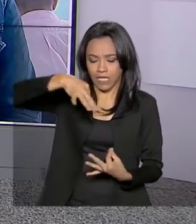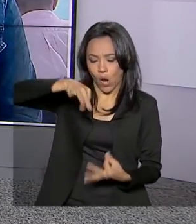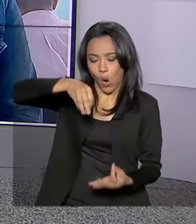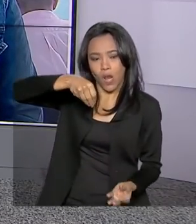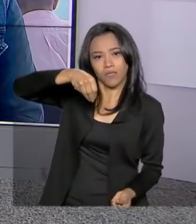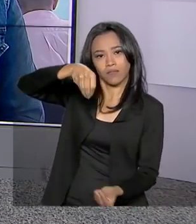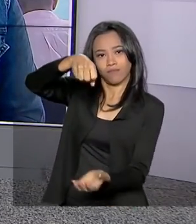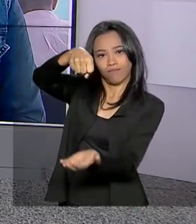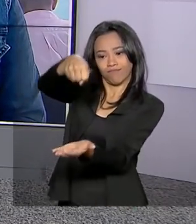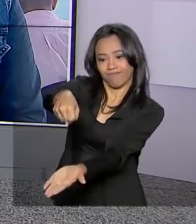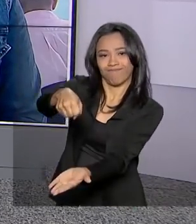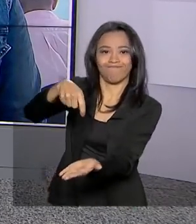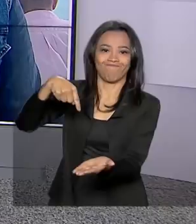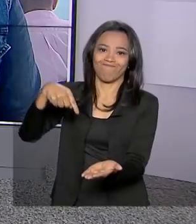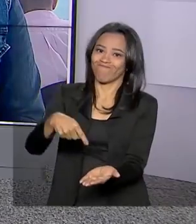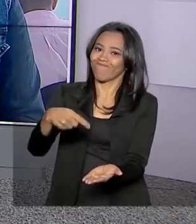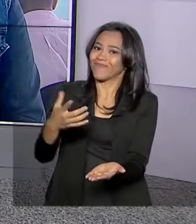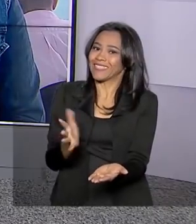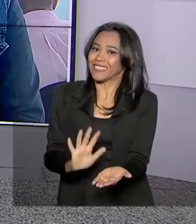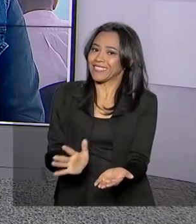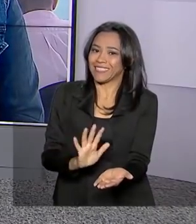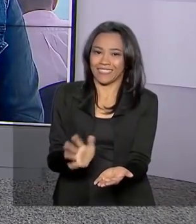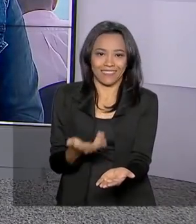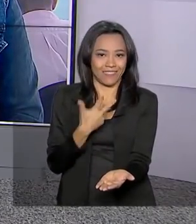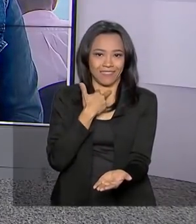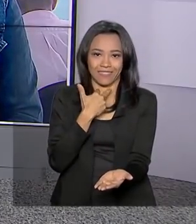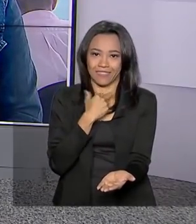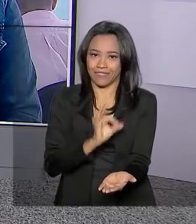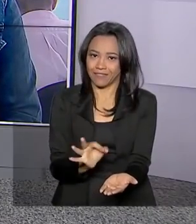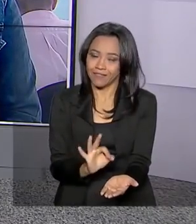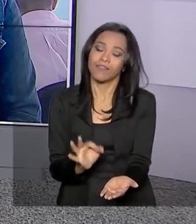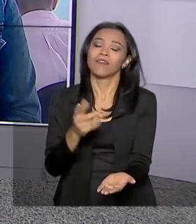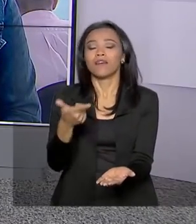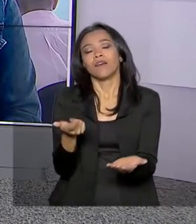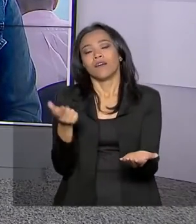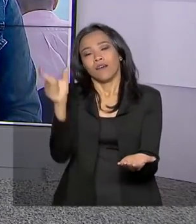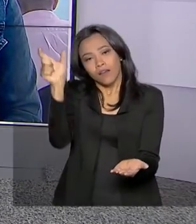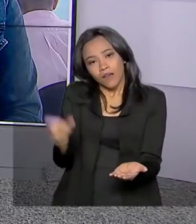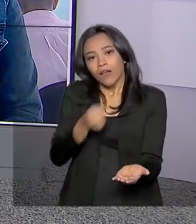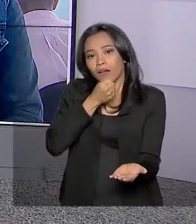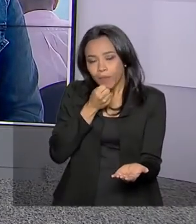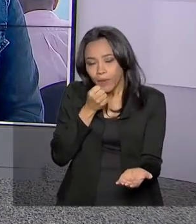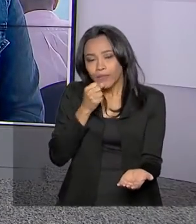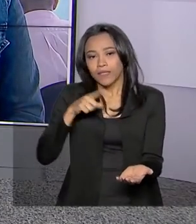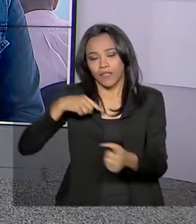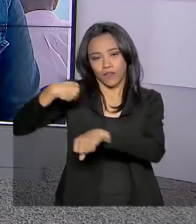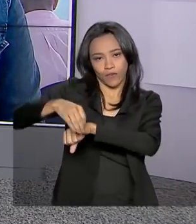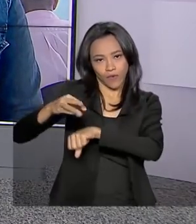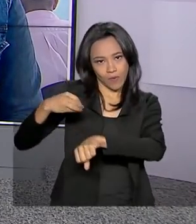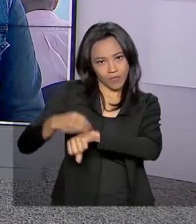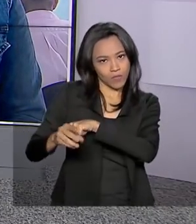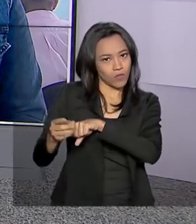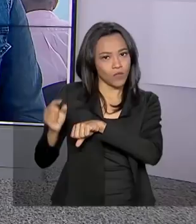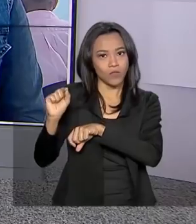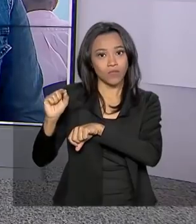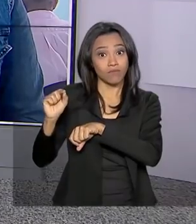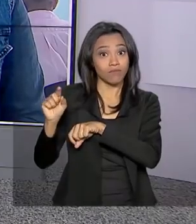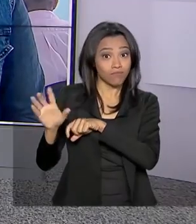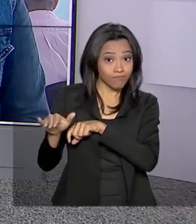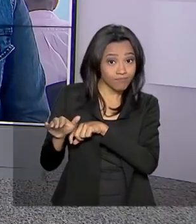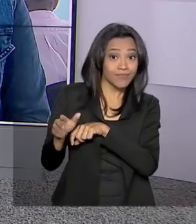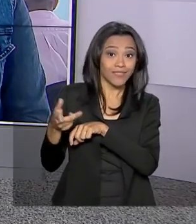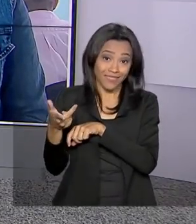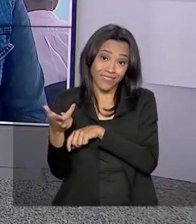ou sacolas plásticas descartáveis aos clientes. A repórter Alessandra Lago tem as informações sobre essa notícia